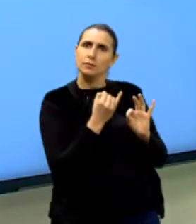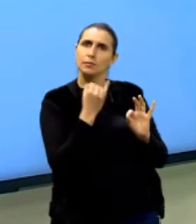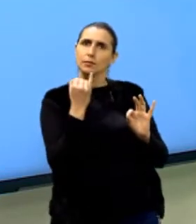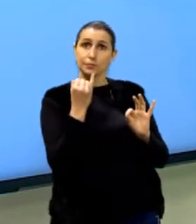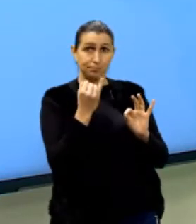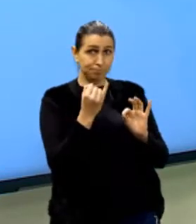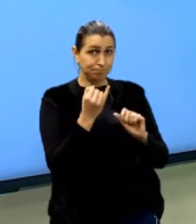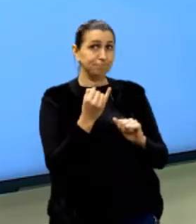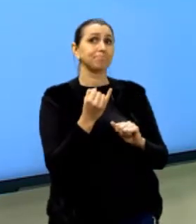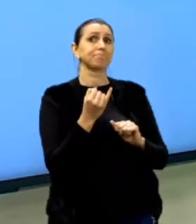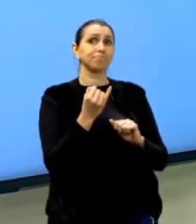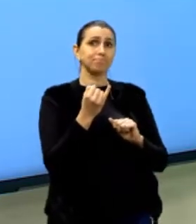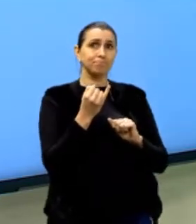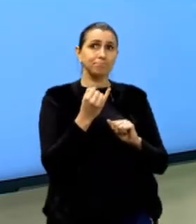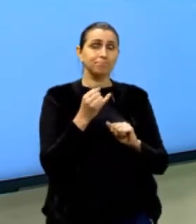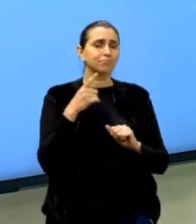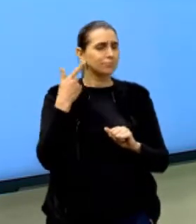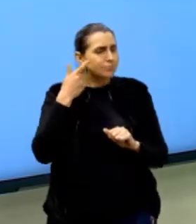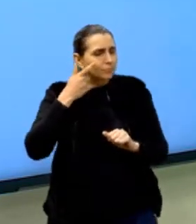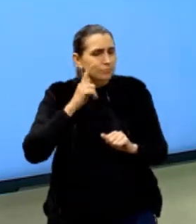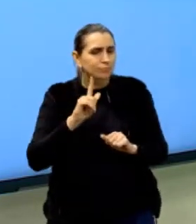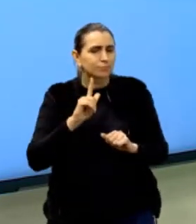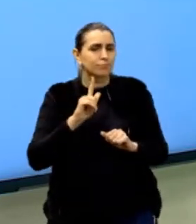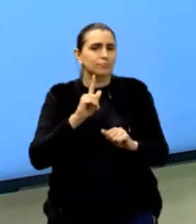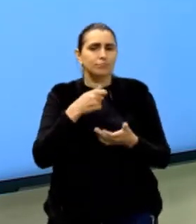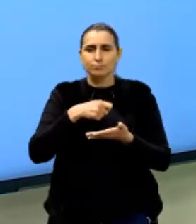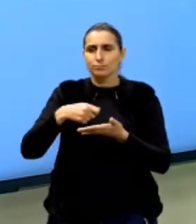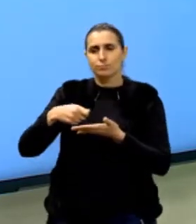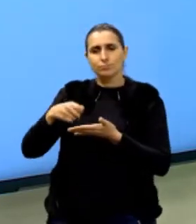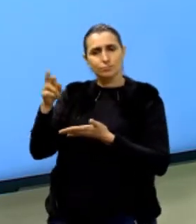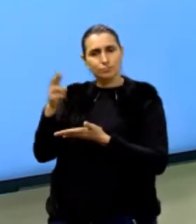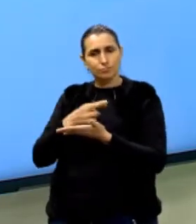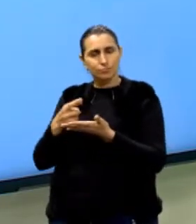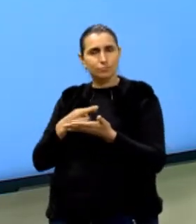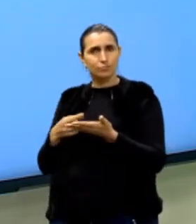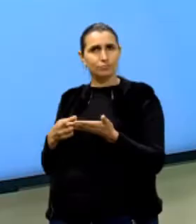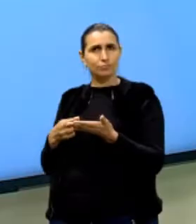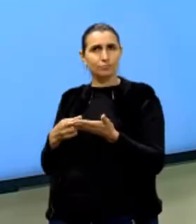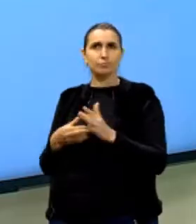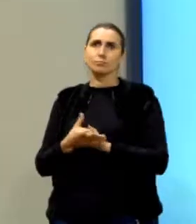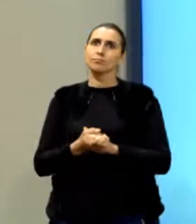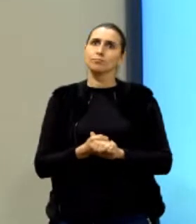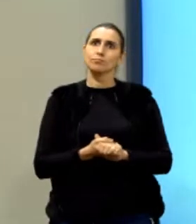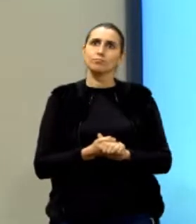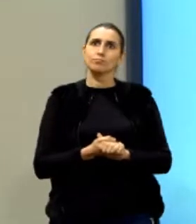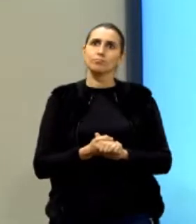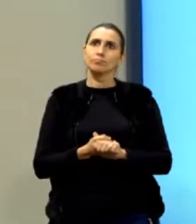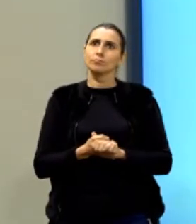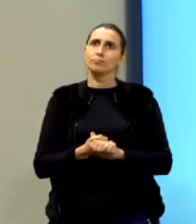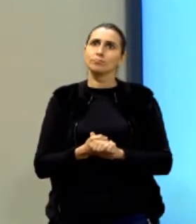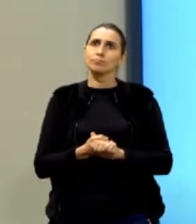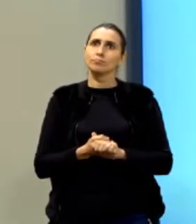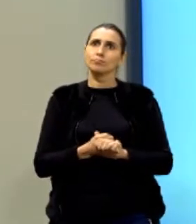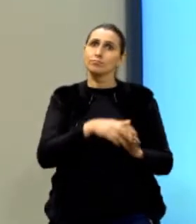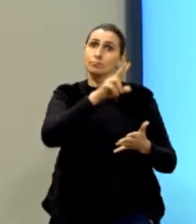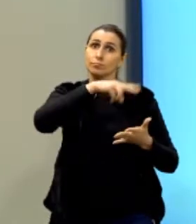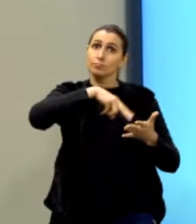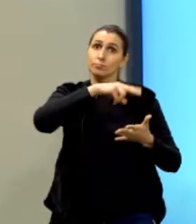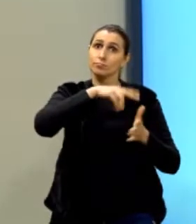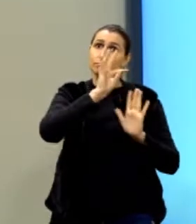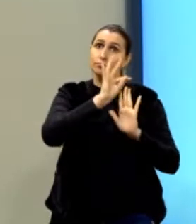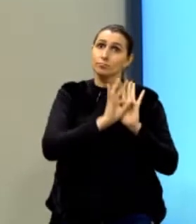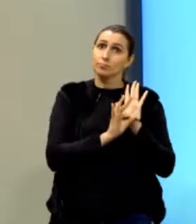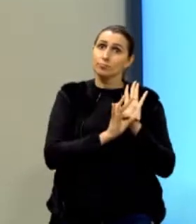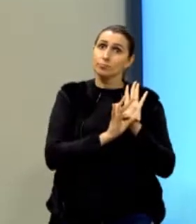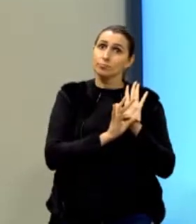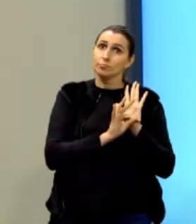importantes aí para a gente conseguir escrever a nossa redação. Então, por exemplo, tô lendo o texto lá, tá?